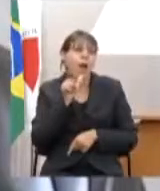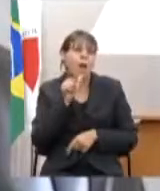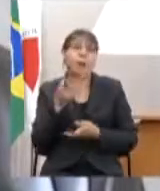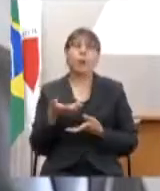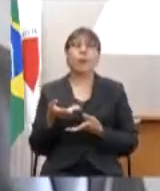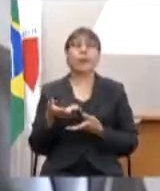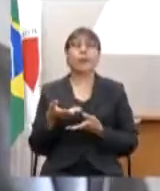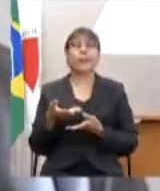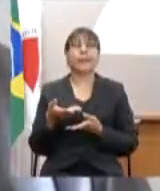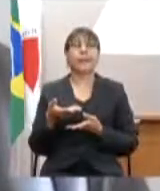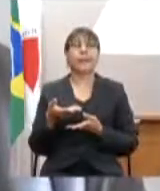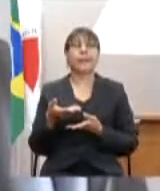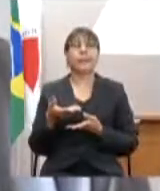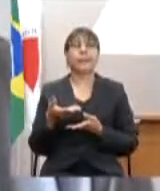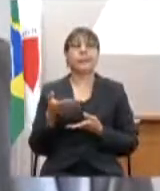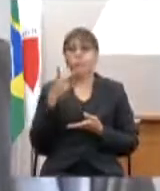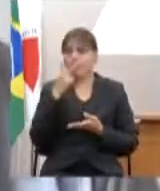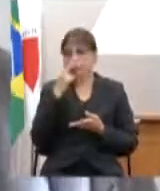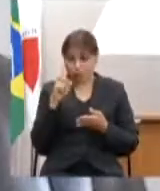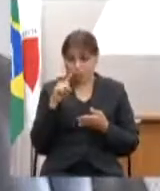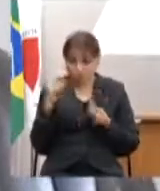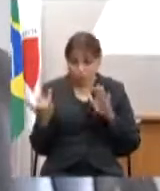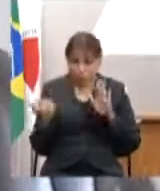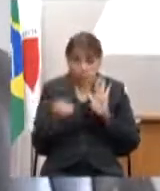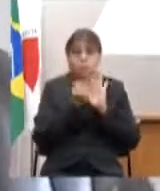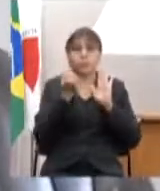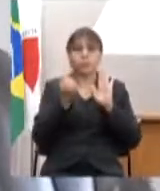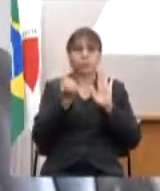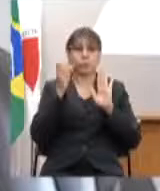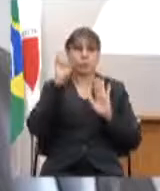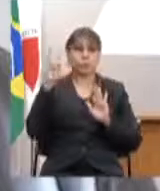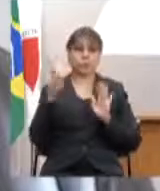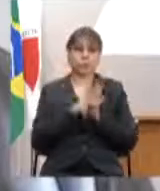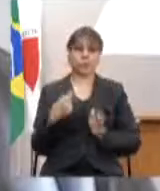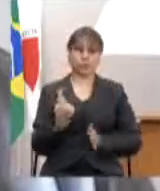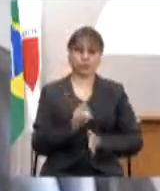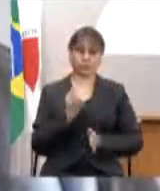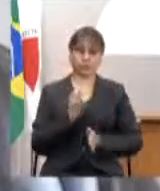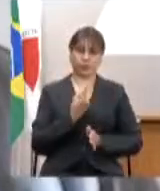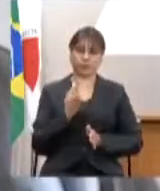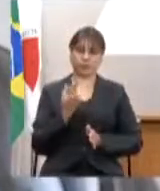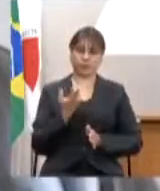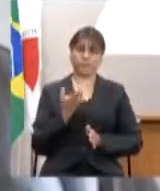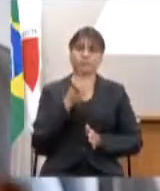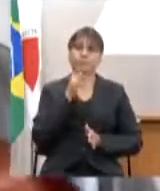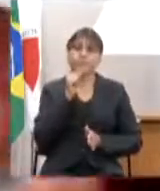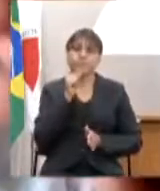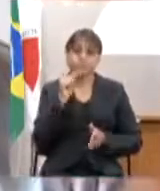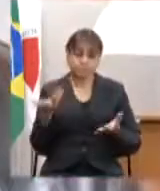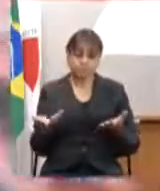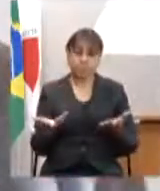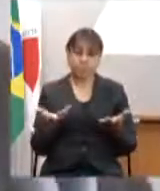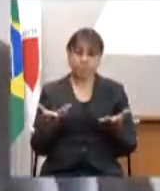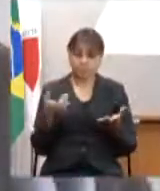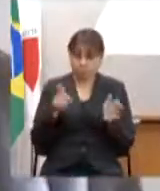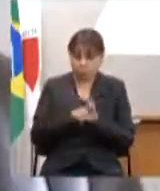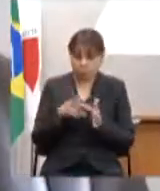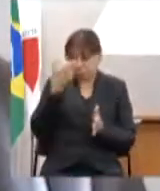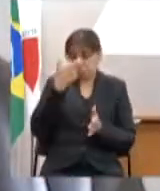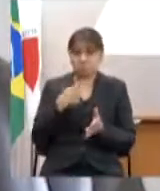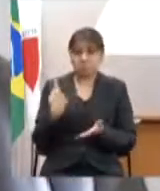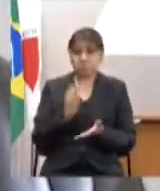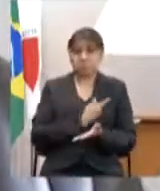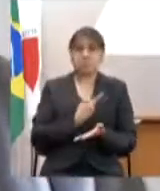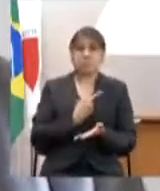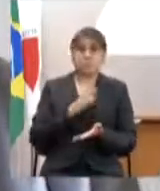faz parte da nossa identidade cultural a água ela faz parte do que a gente é dos